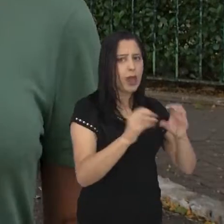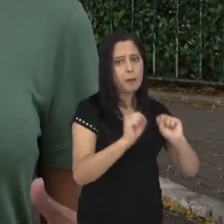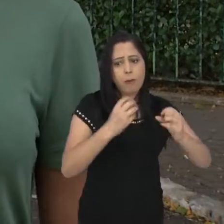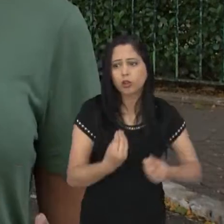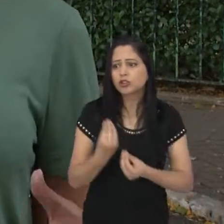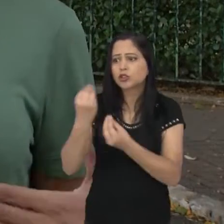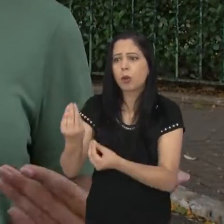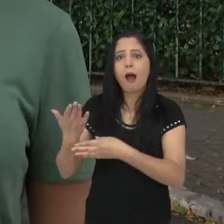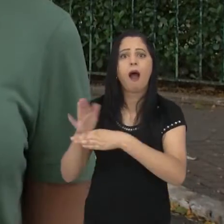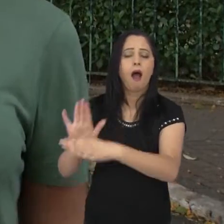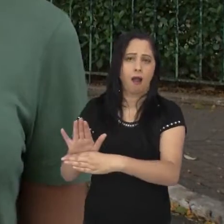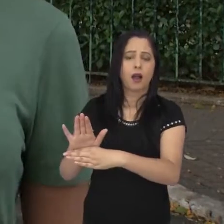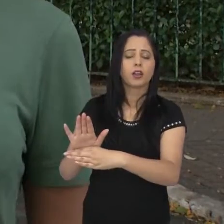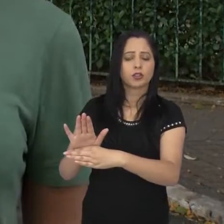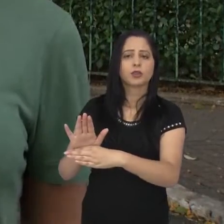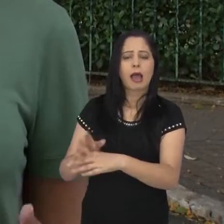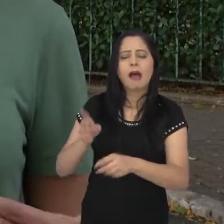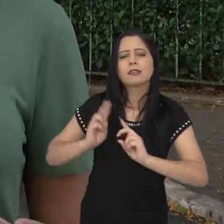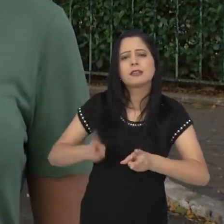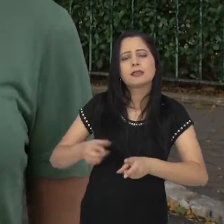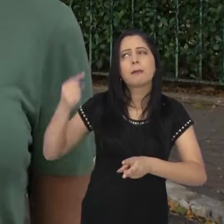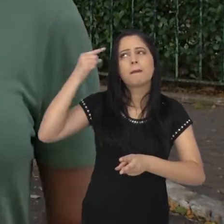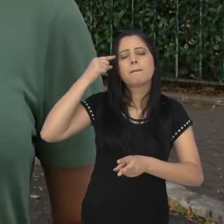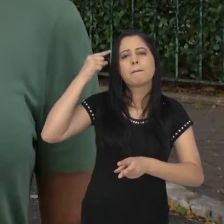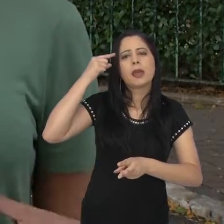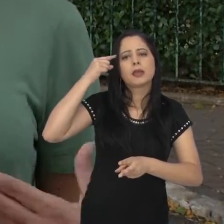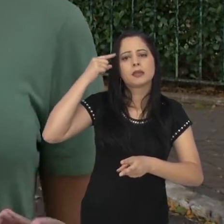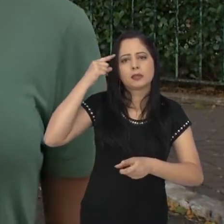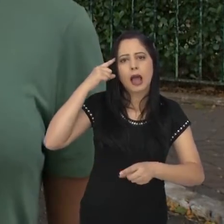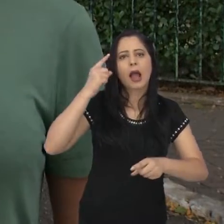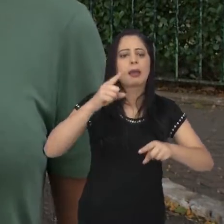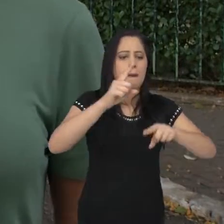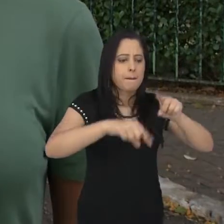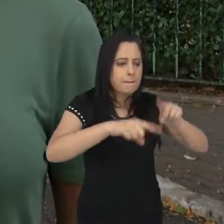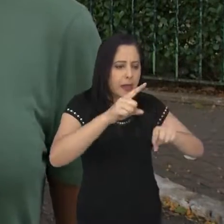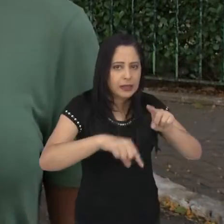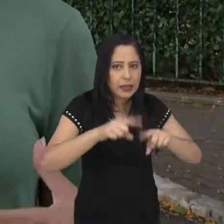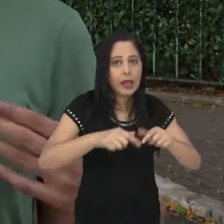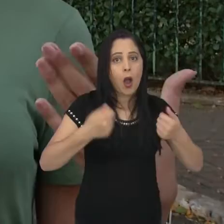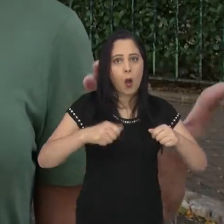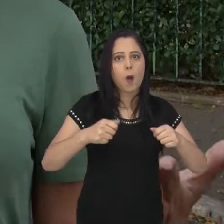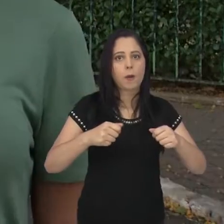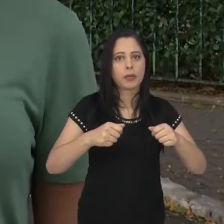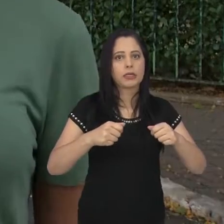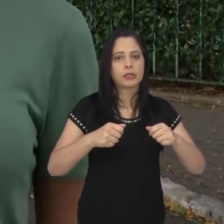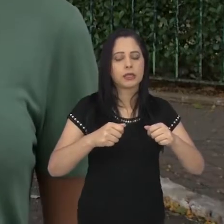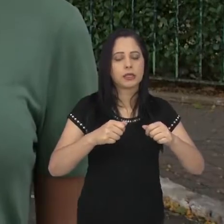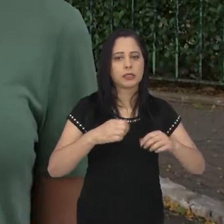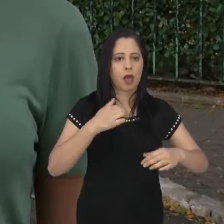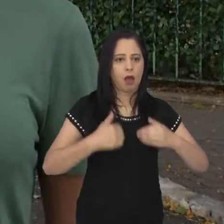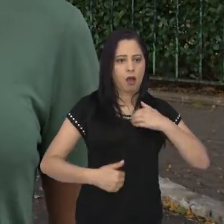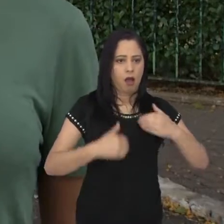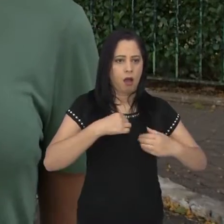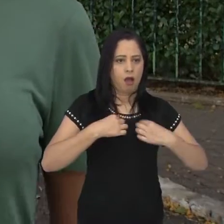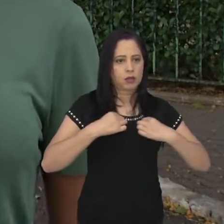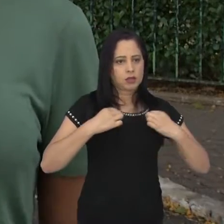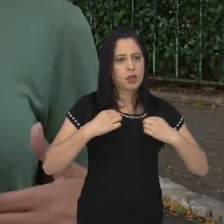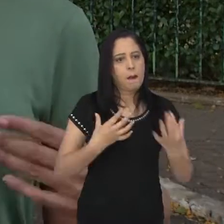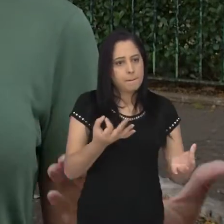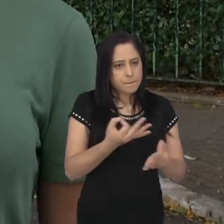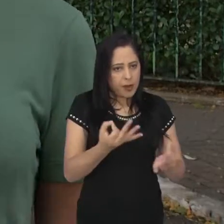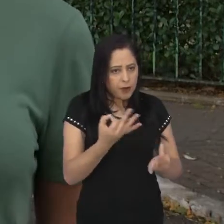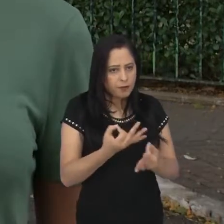alguém. Então nós podemos contribuir, sempre lembrando que os itens a serem doados tem que estar em bom estado de conservação,